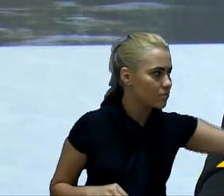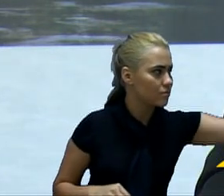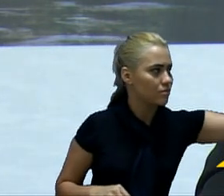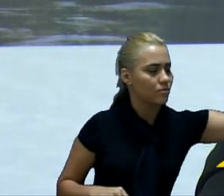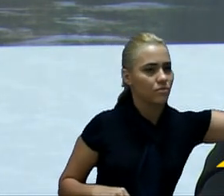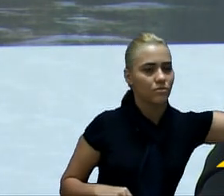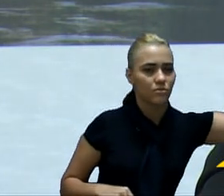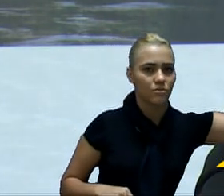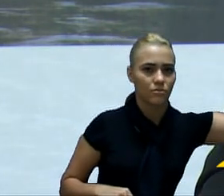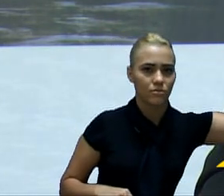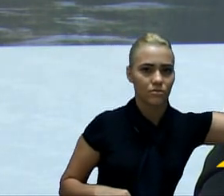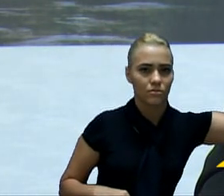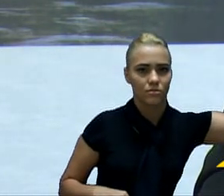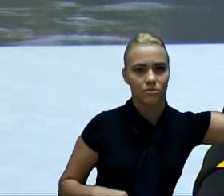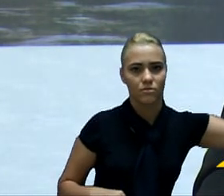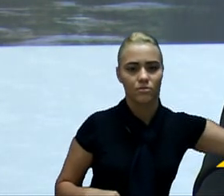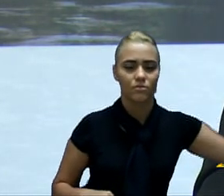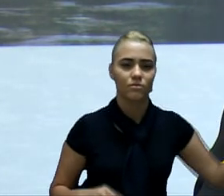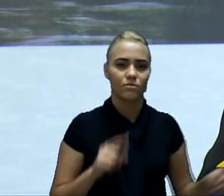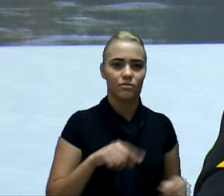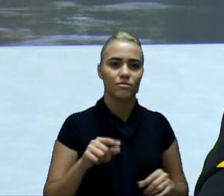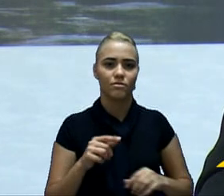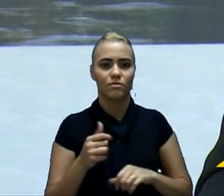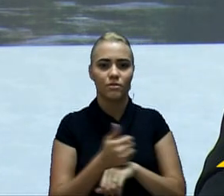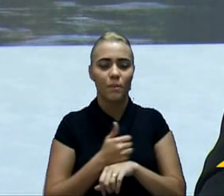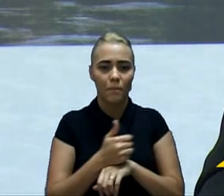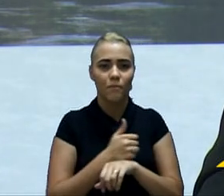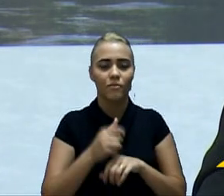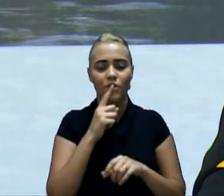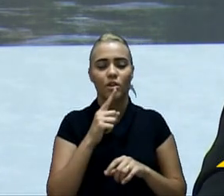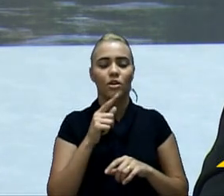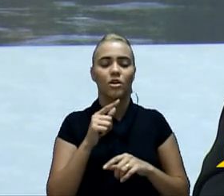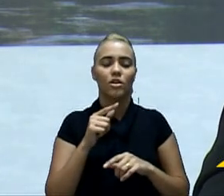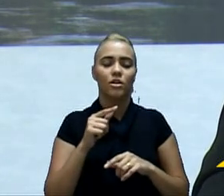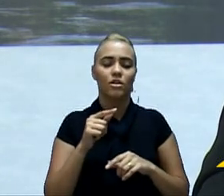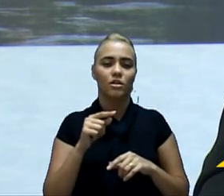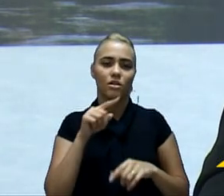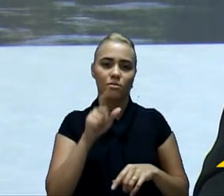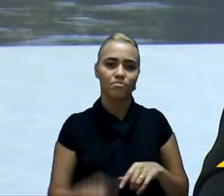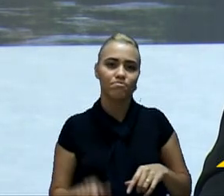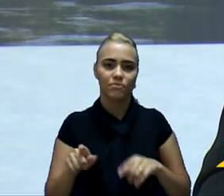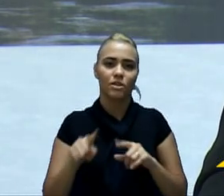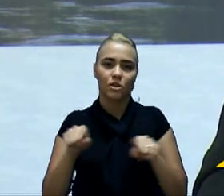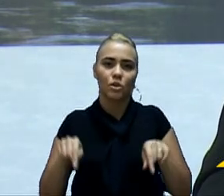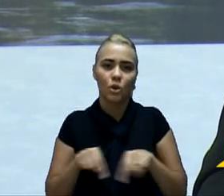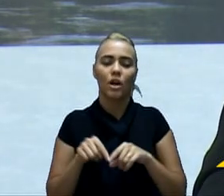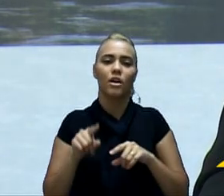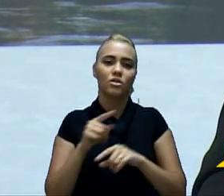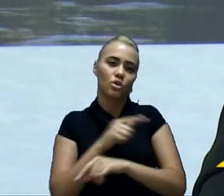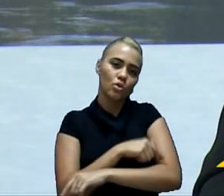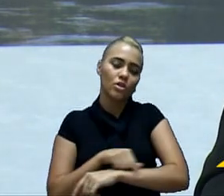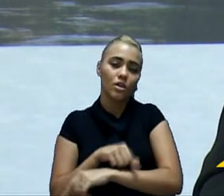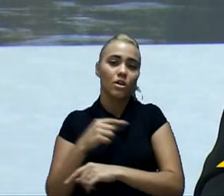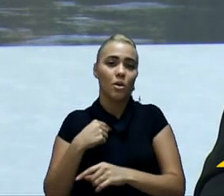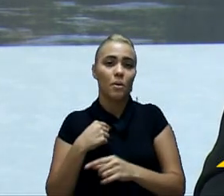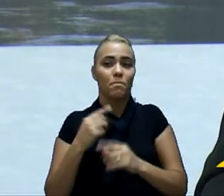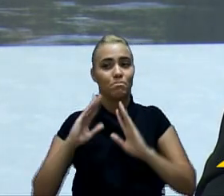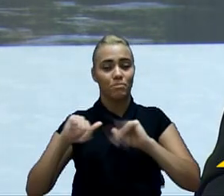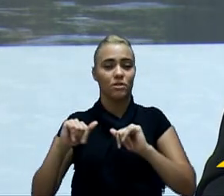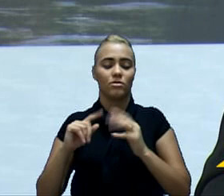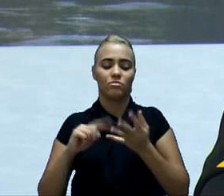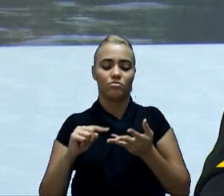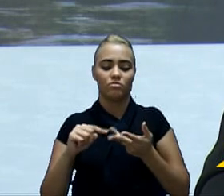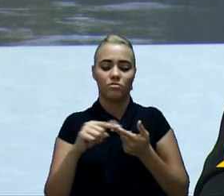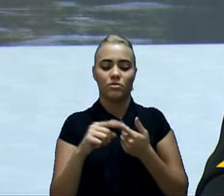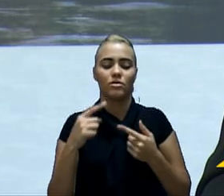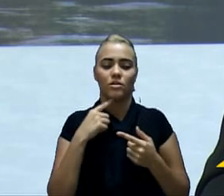de profissionais da educação para a reposição de várias vagas. Então, eu recebi por volta das 14 horas,